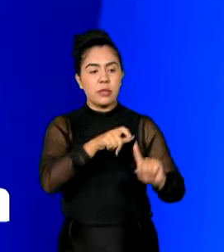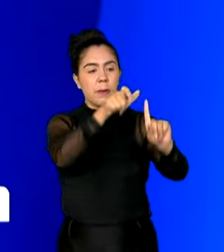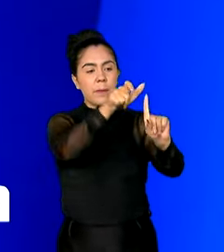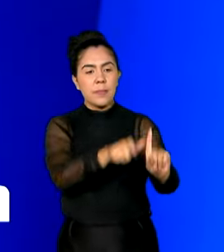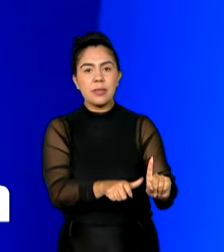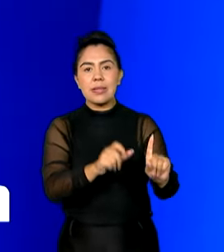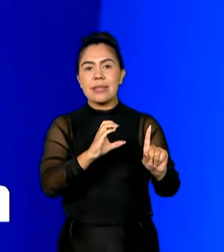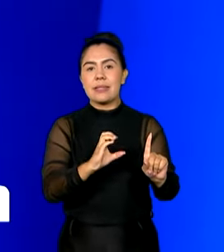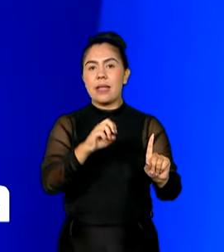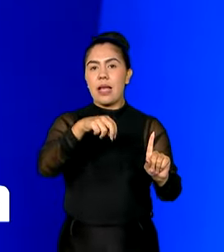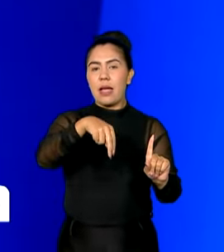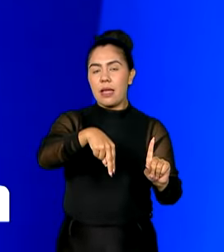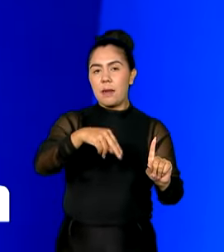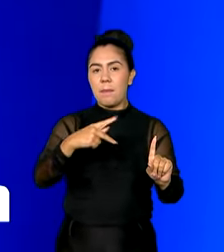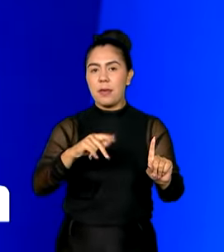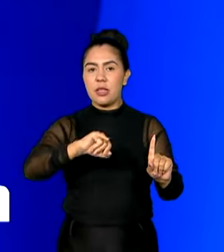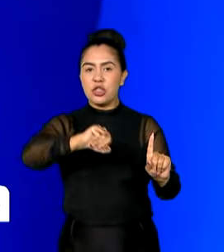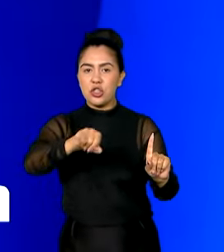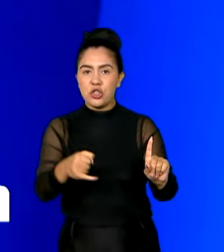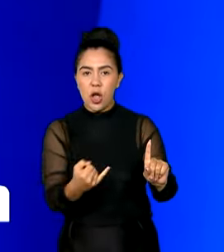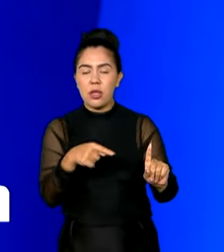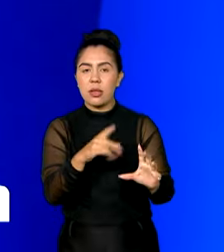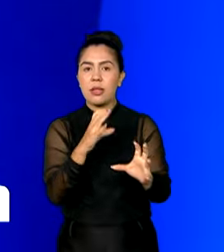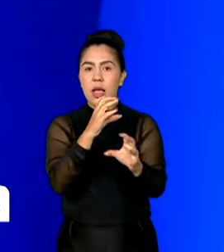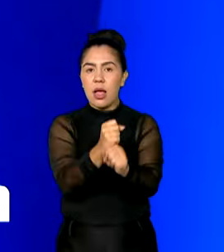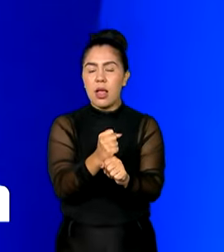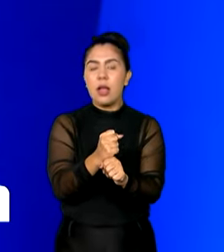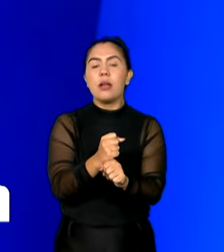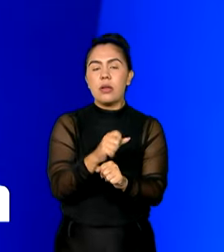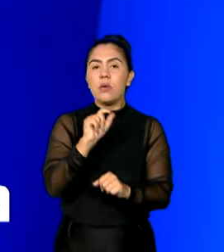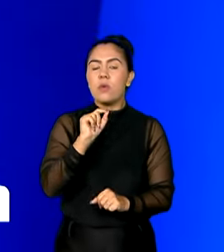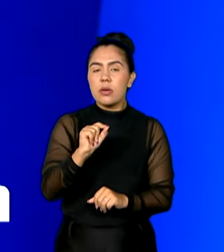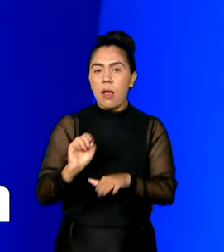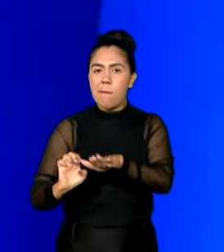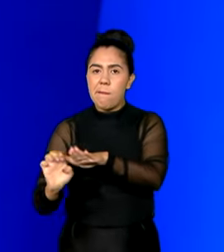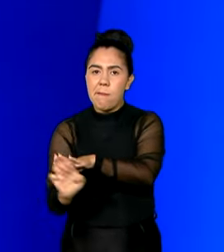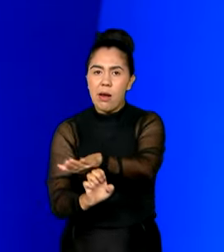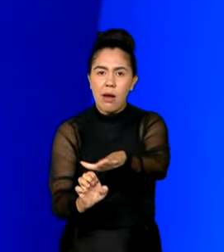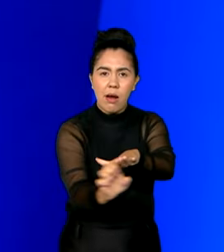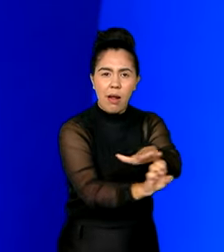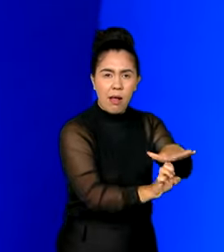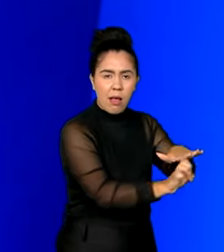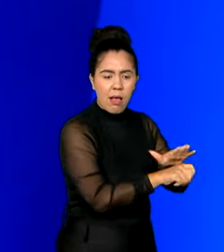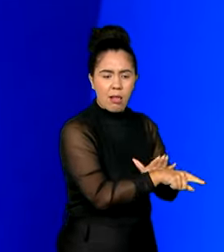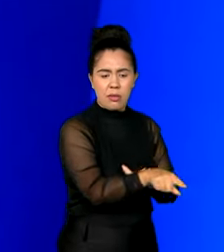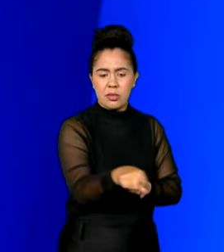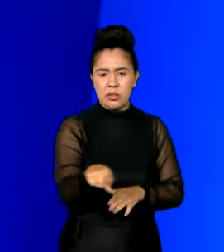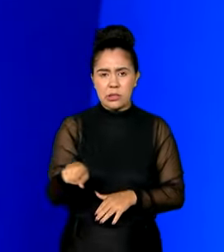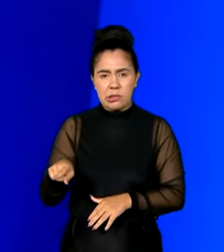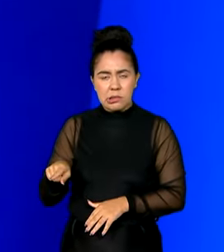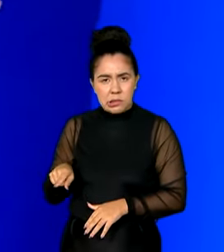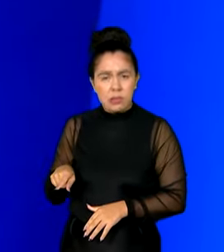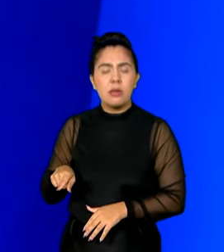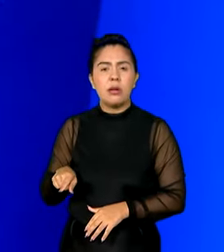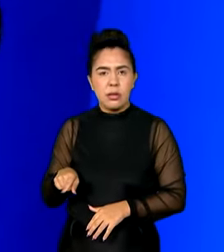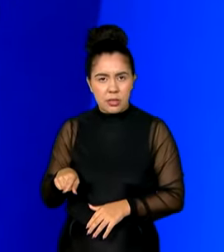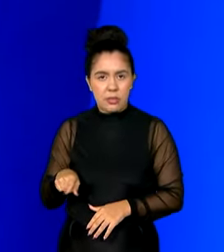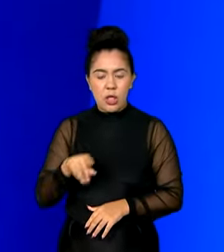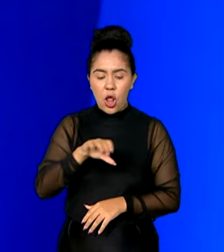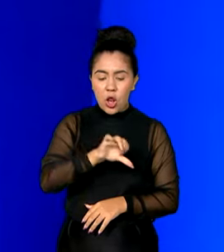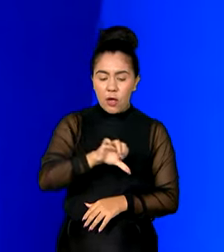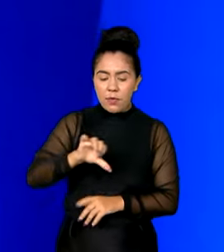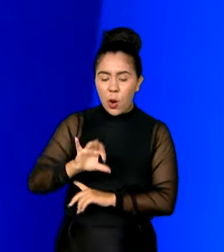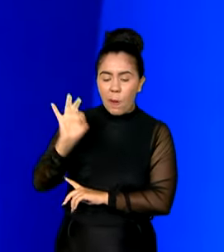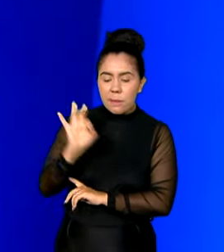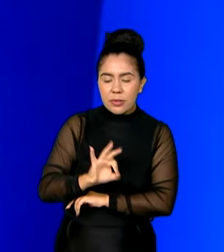CNPJs do país representam 99% de todas as empresas que você conheça. 99% de todas elas estão